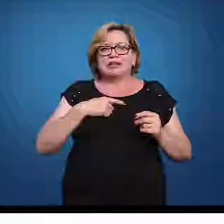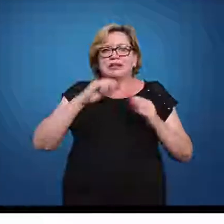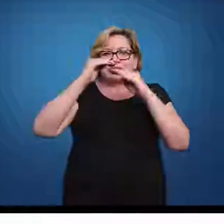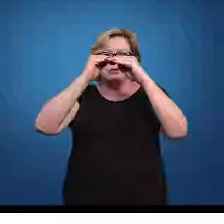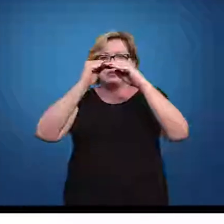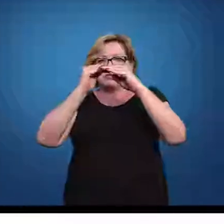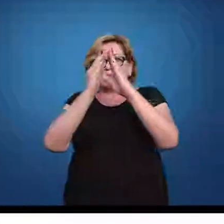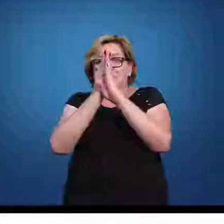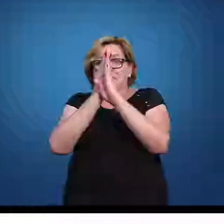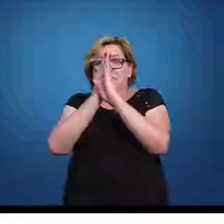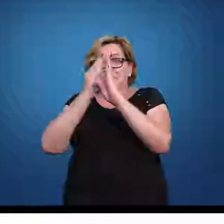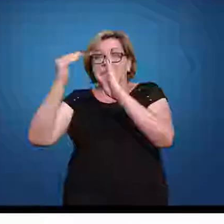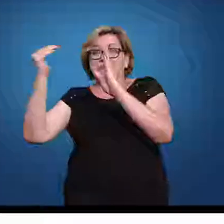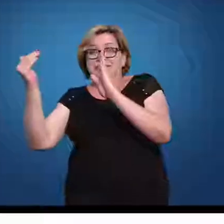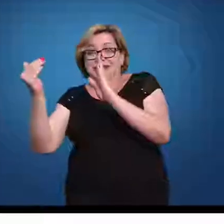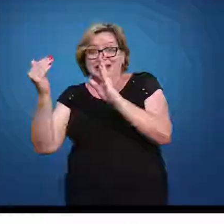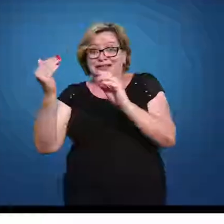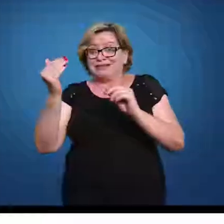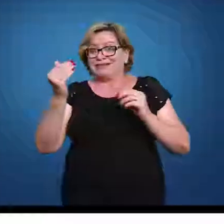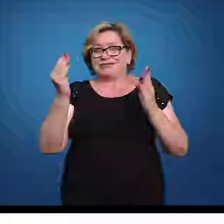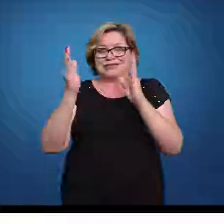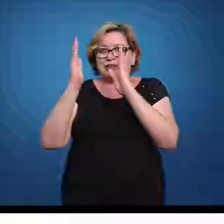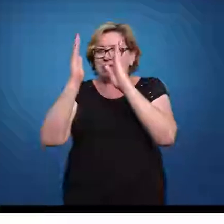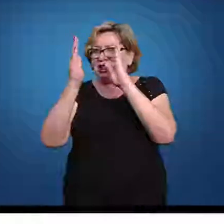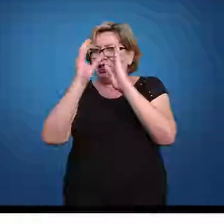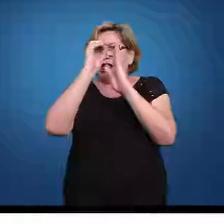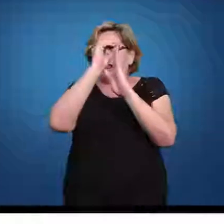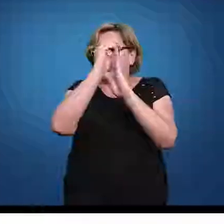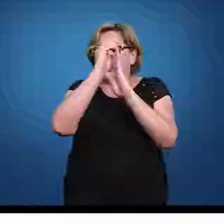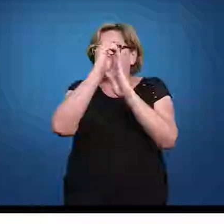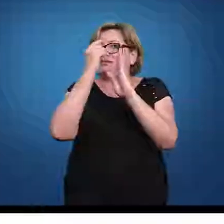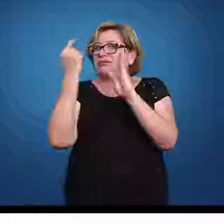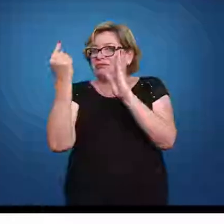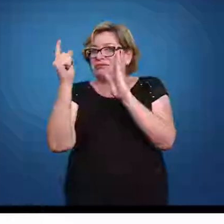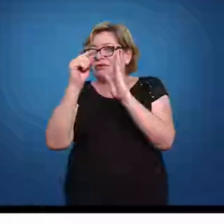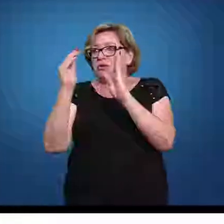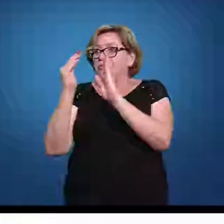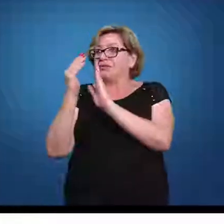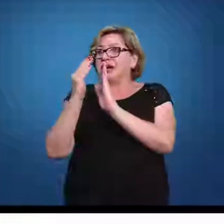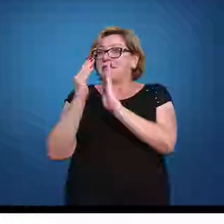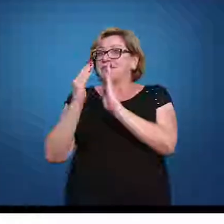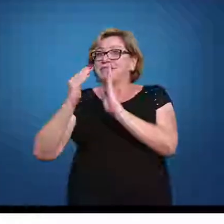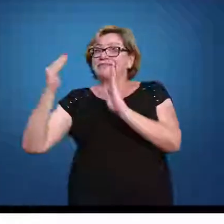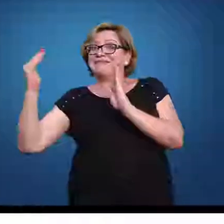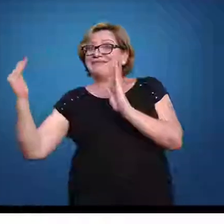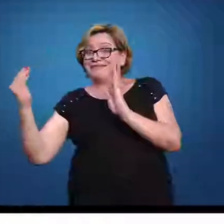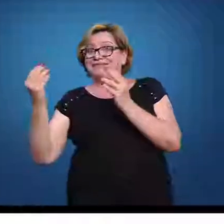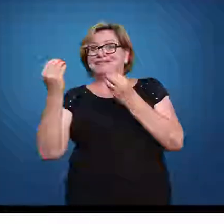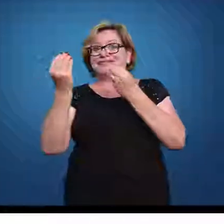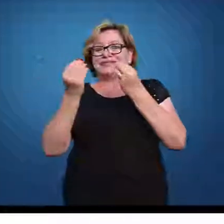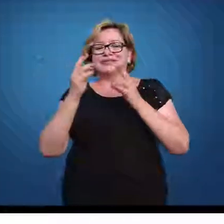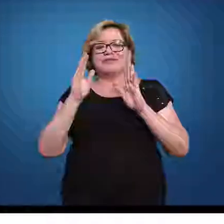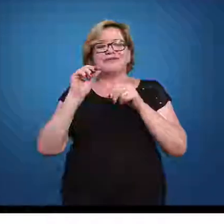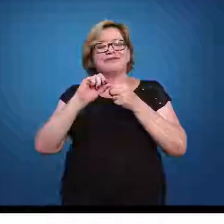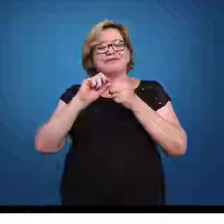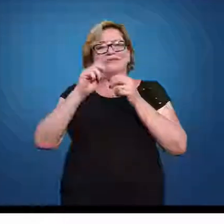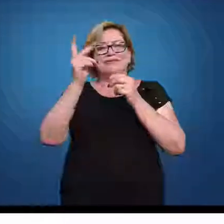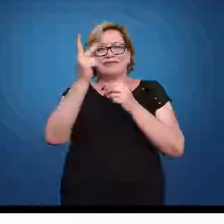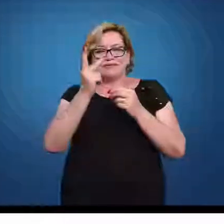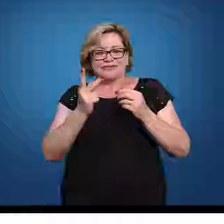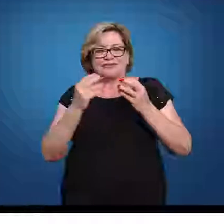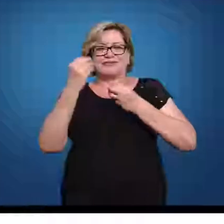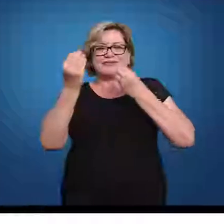superior a 1 grau, não a área entre 0 e 1 grau. Então, como eu faço o desenho, facilita eu perceber